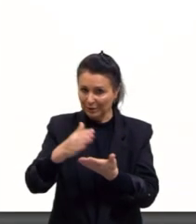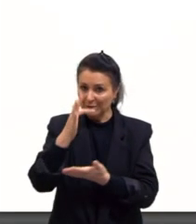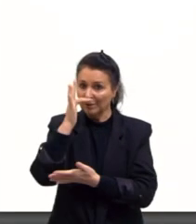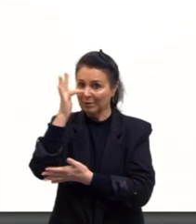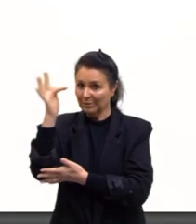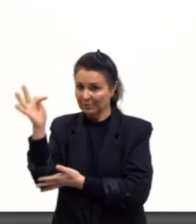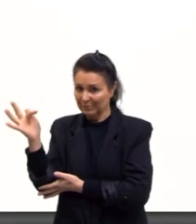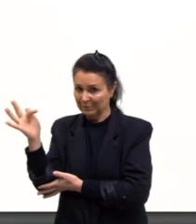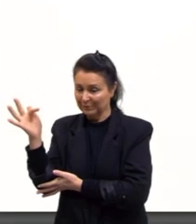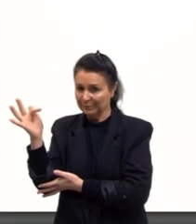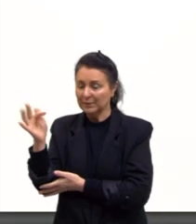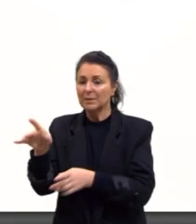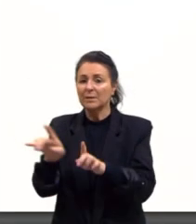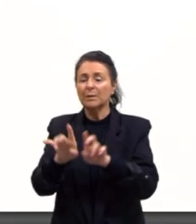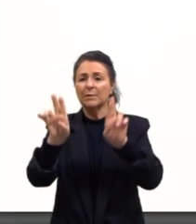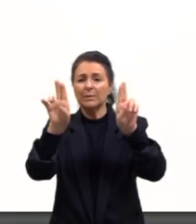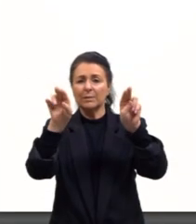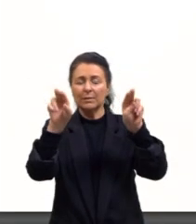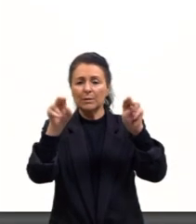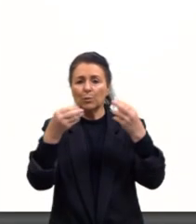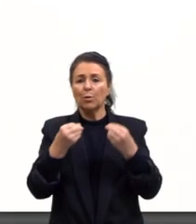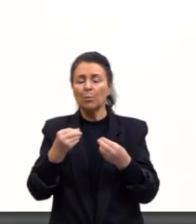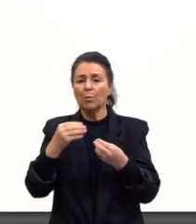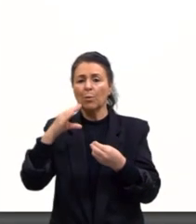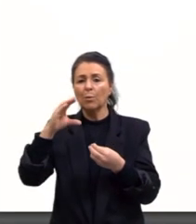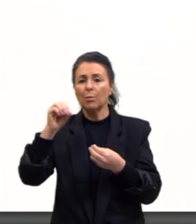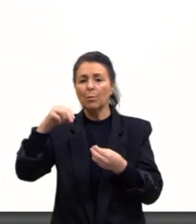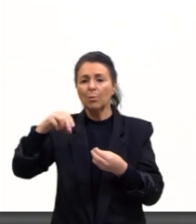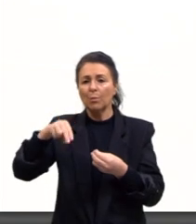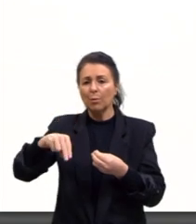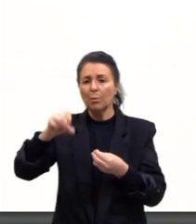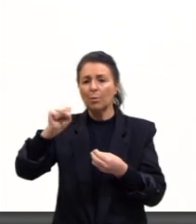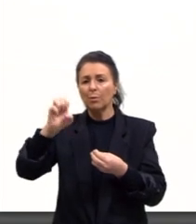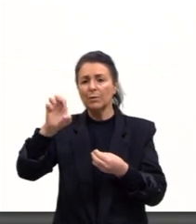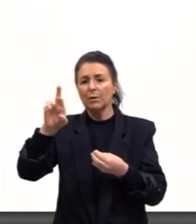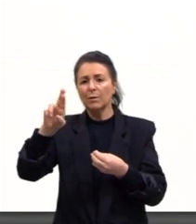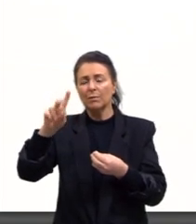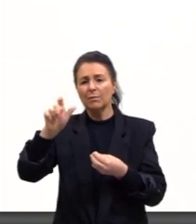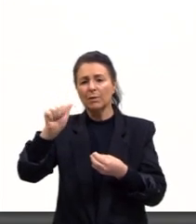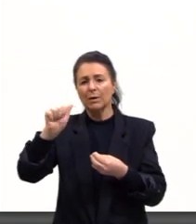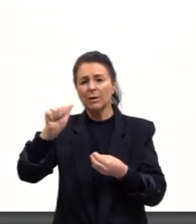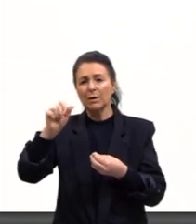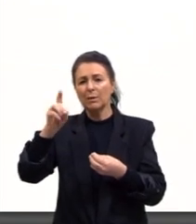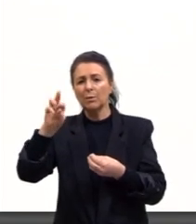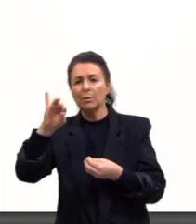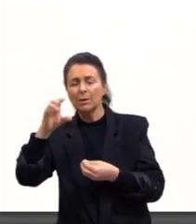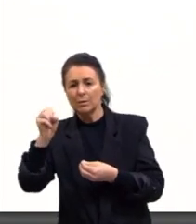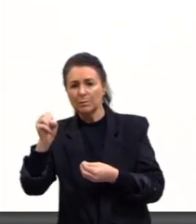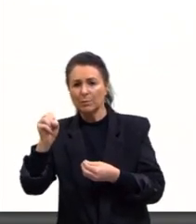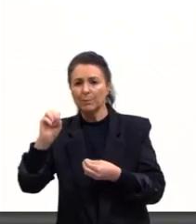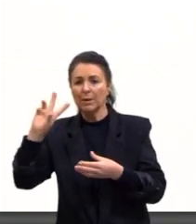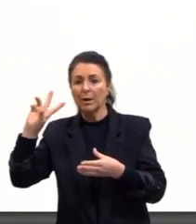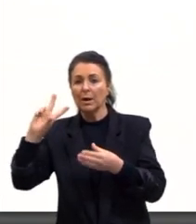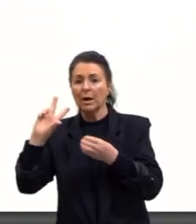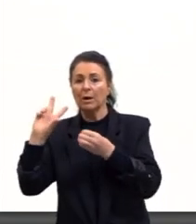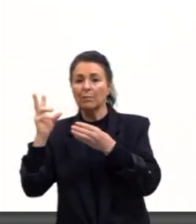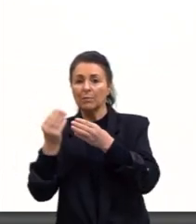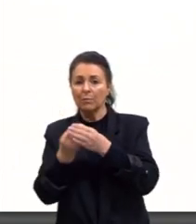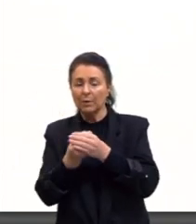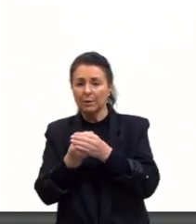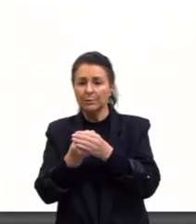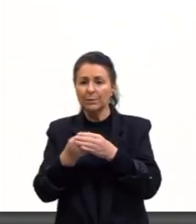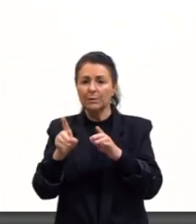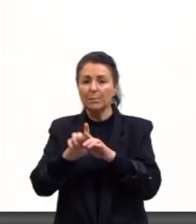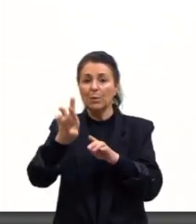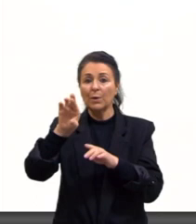também surgem outros termos, como conservadorismo, reacionarismo, vanguarda. A gente também vai